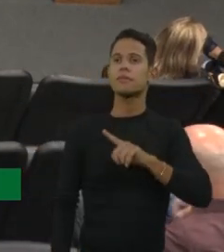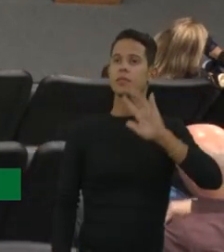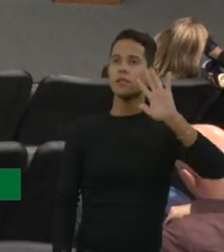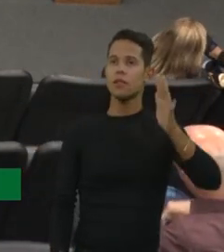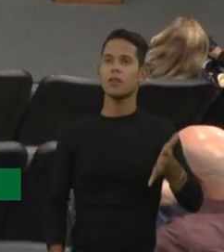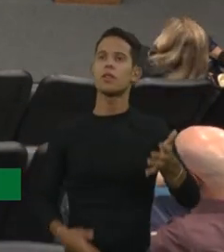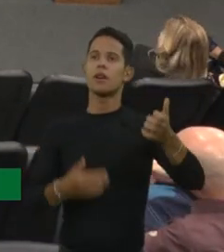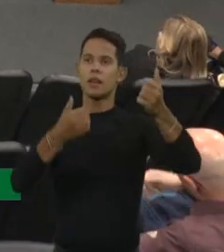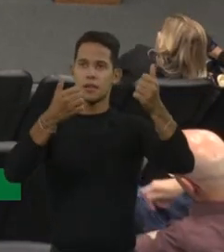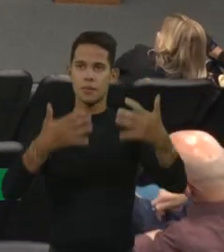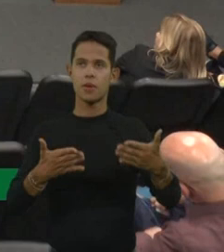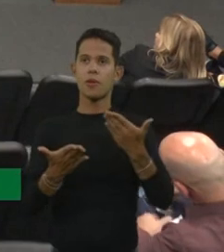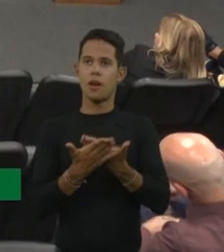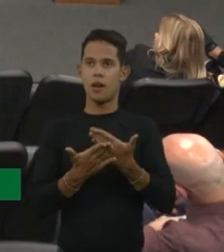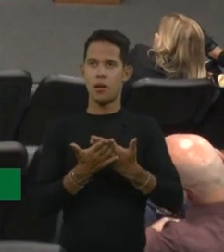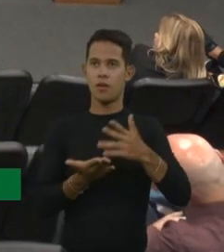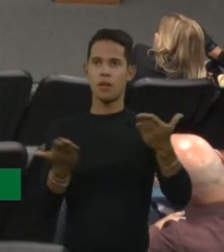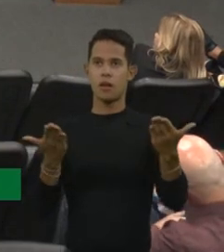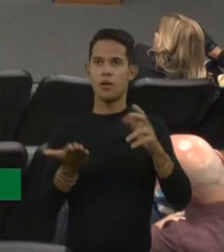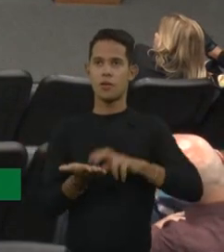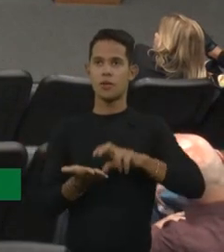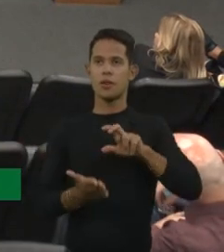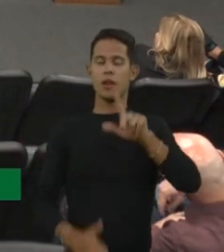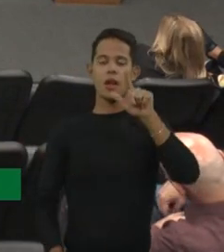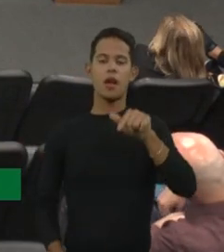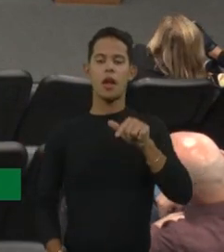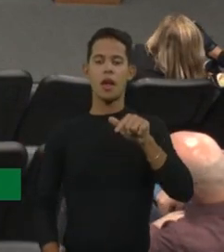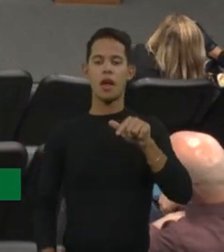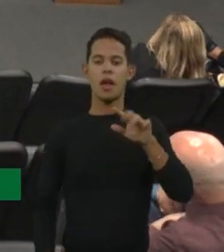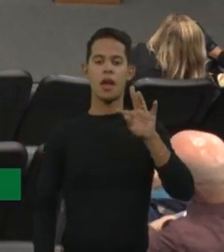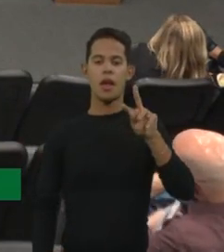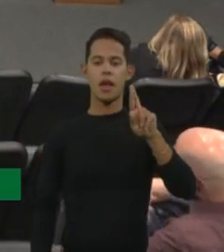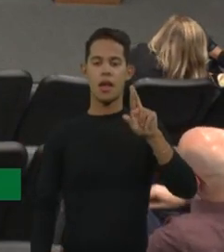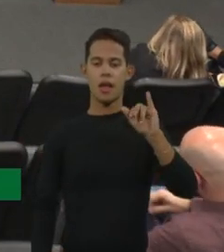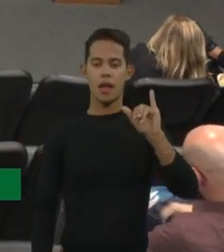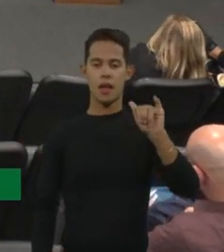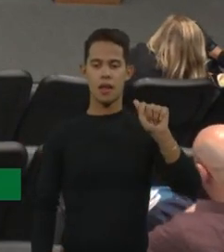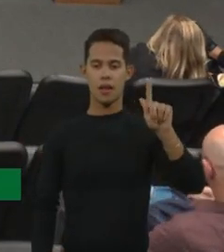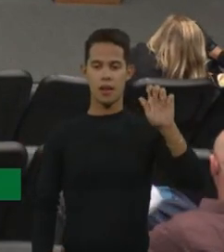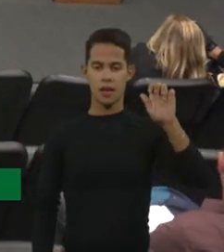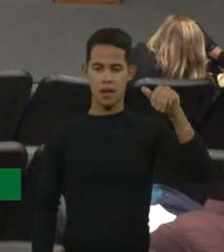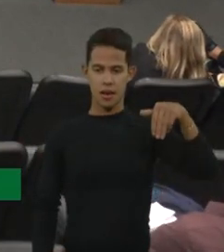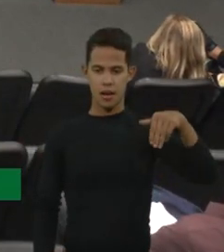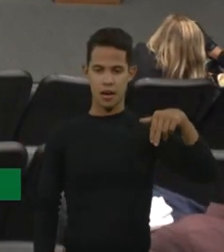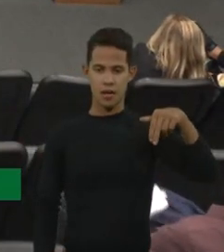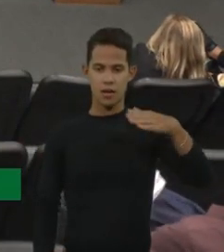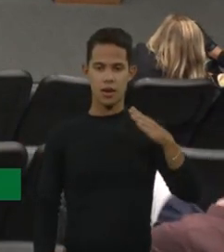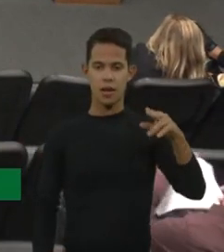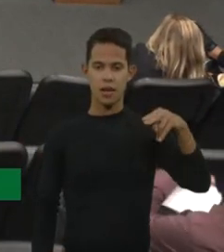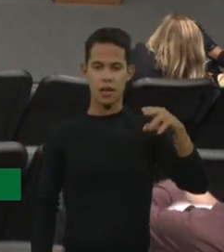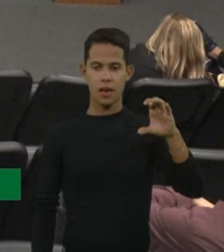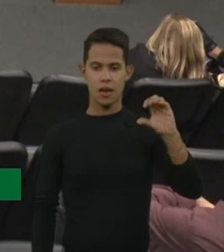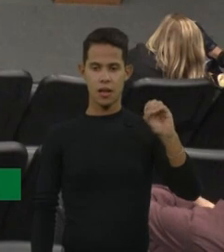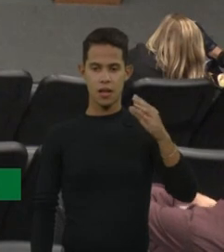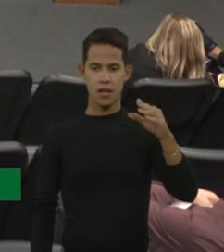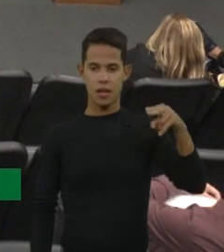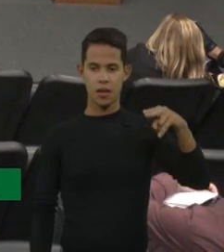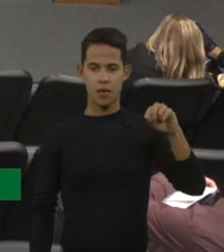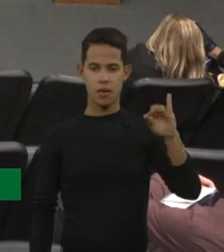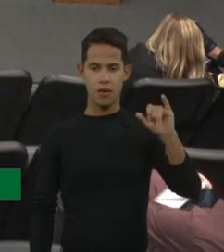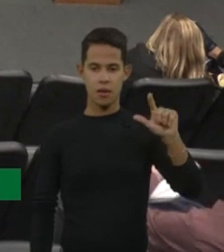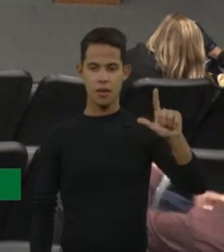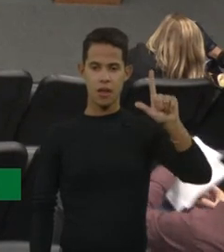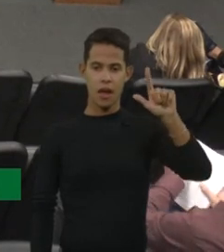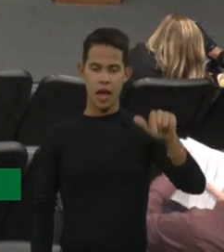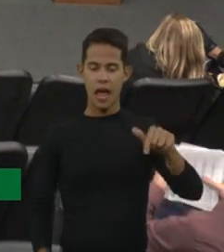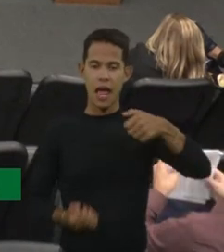já teve aula de manhã sobre isso, né, que é a triagem neonatal, né, que foi, sem dúvida nenhuma, uma vitória, que é a inclusão, né, da atrofia